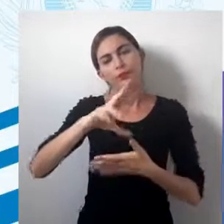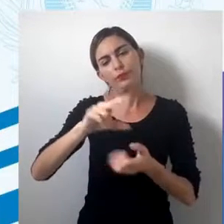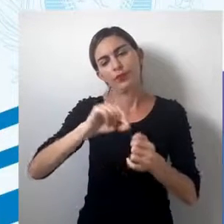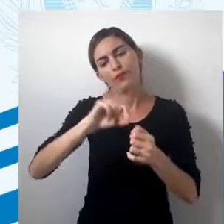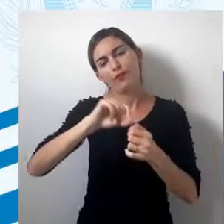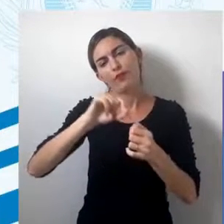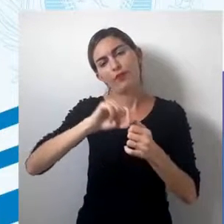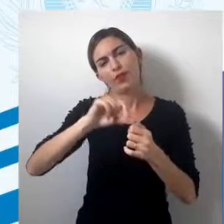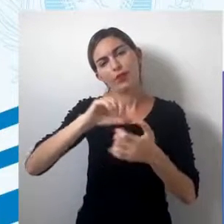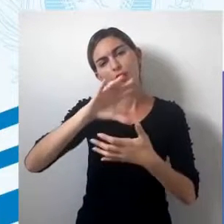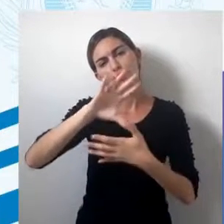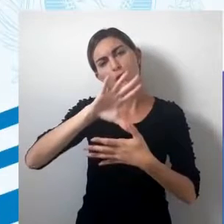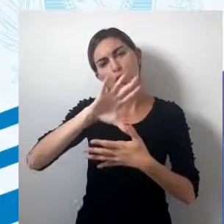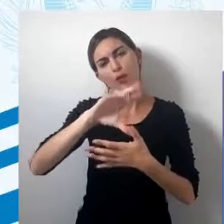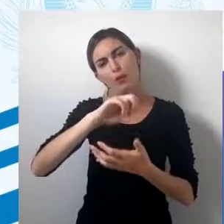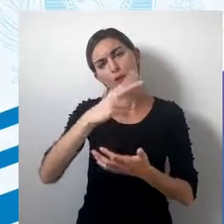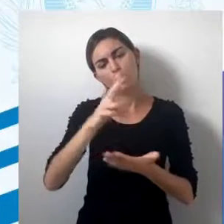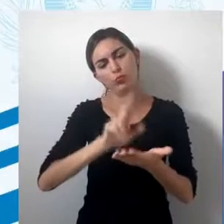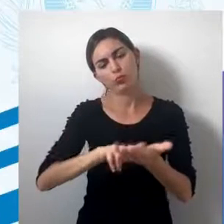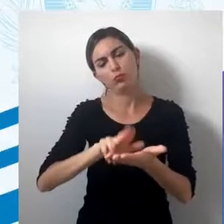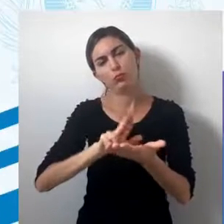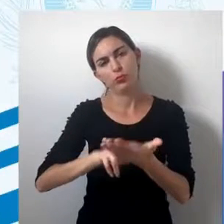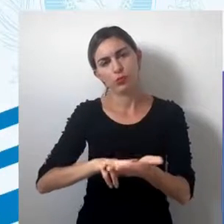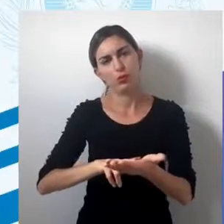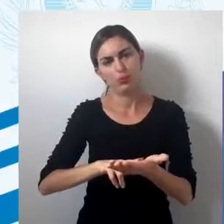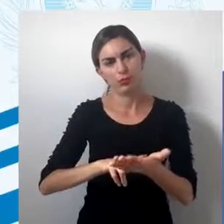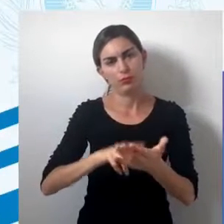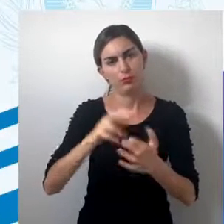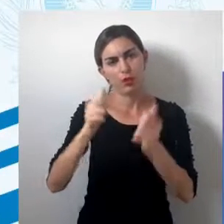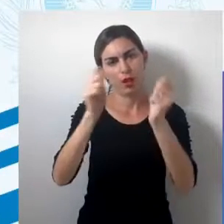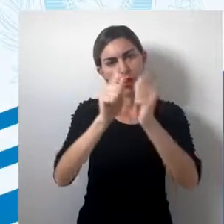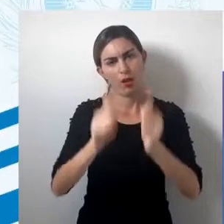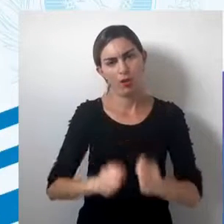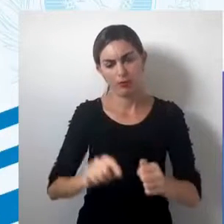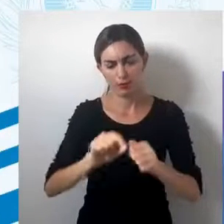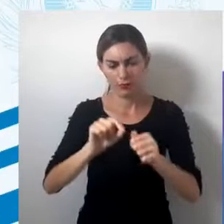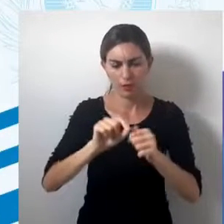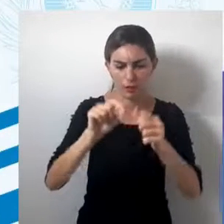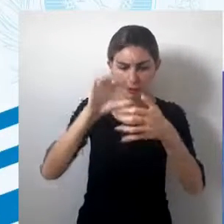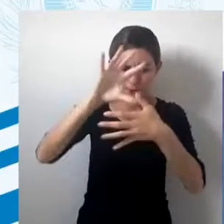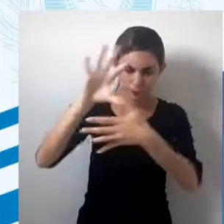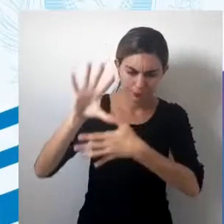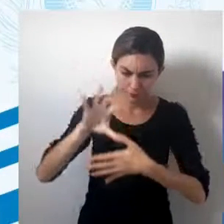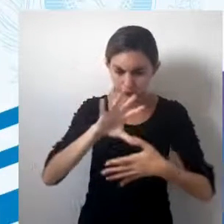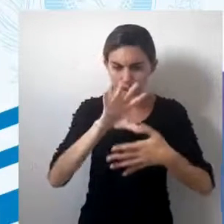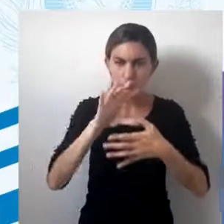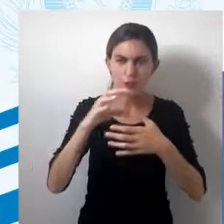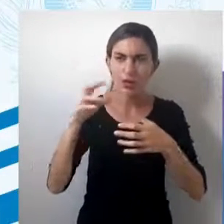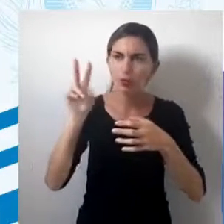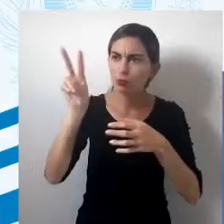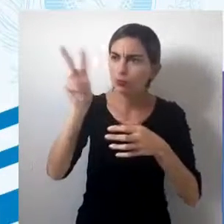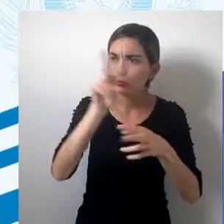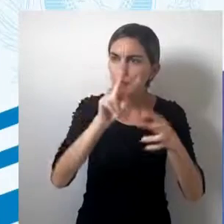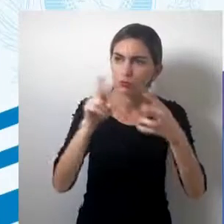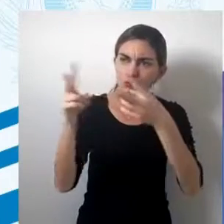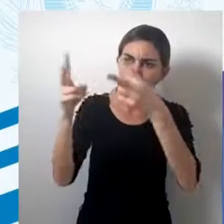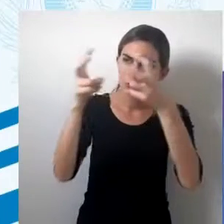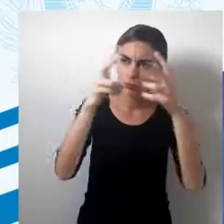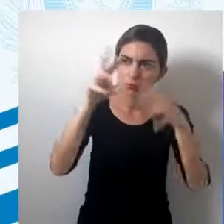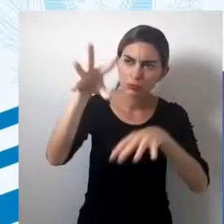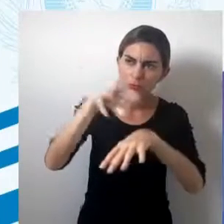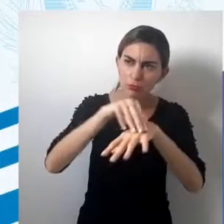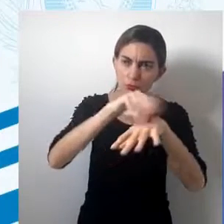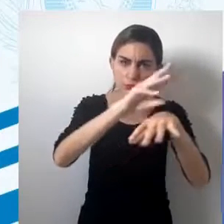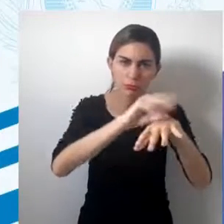ou confeccionar cartas. É a arte de construir mapas a partir de observações diretas